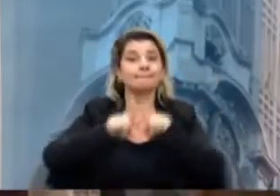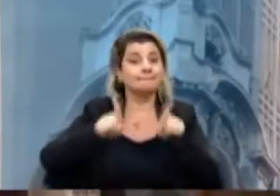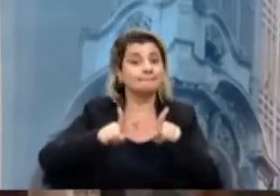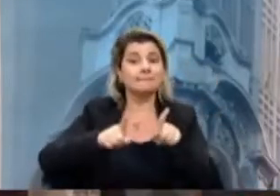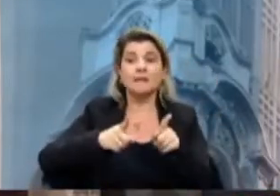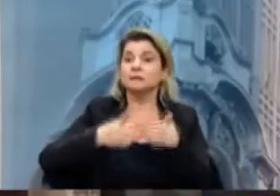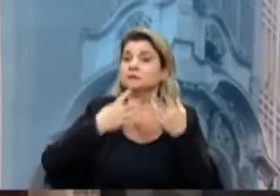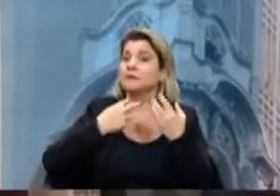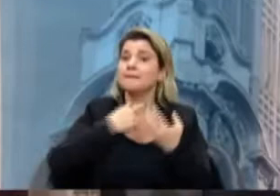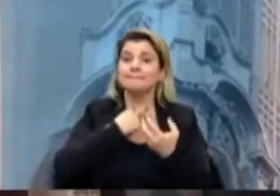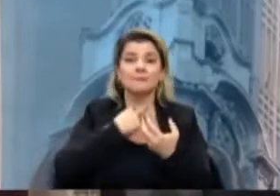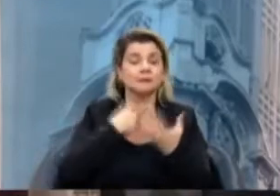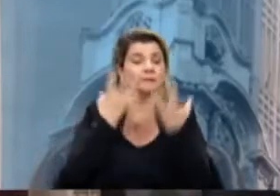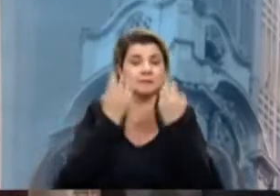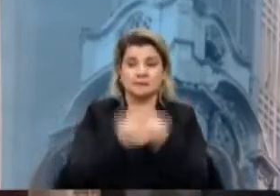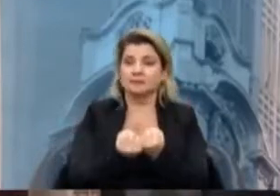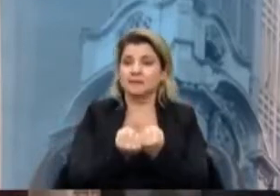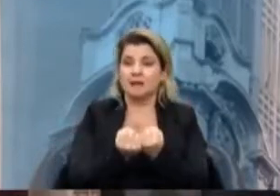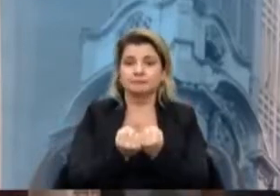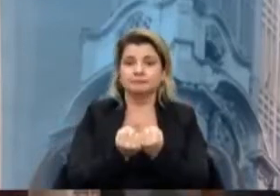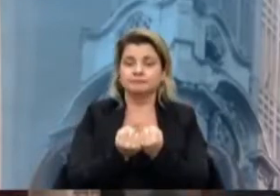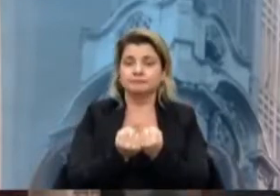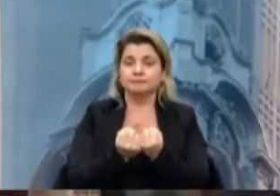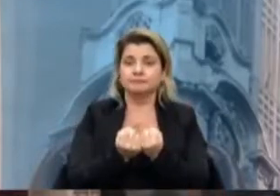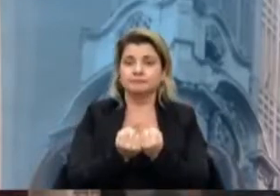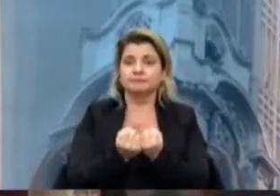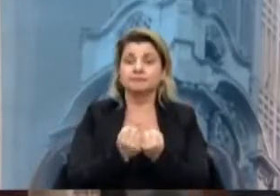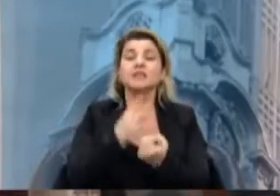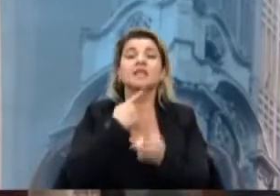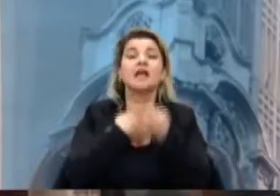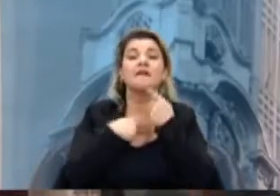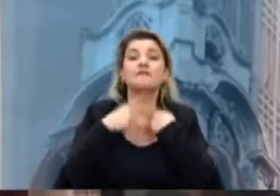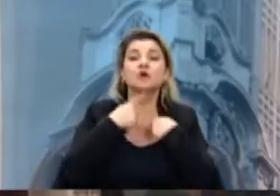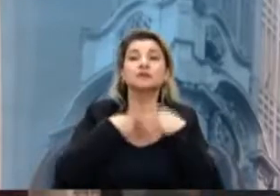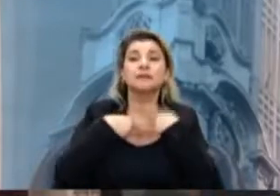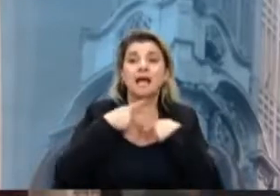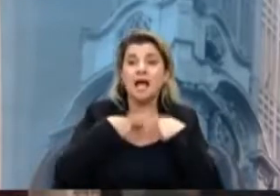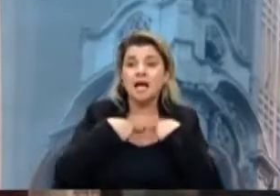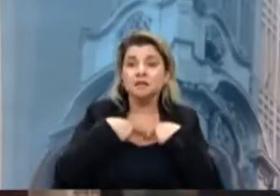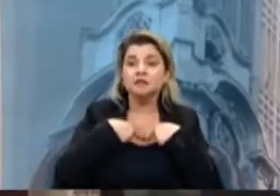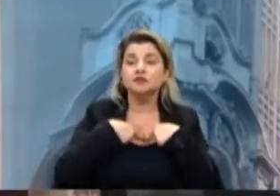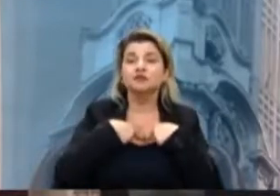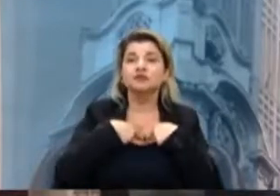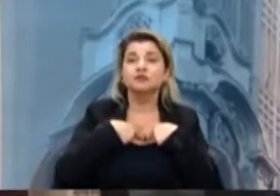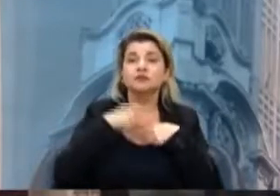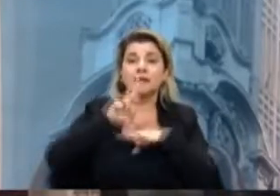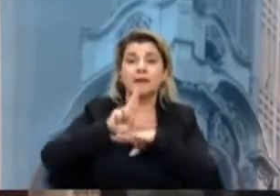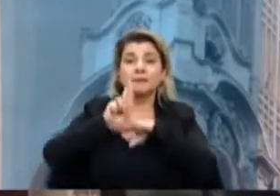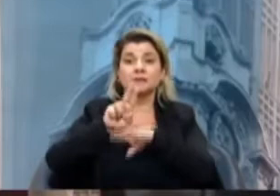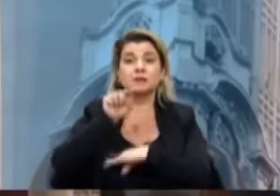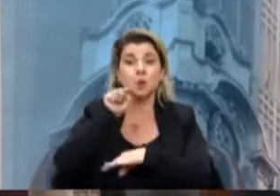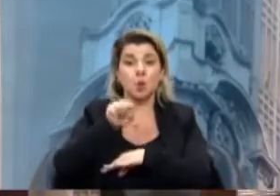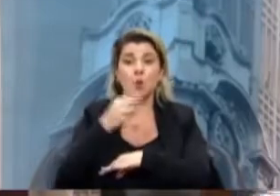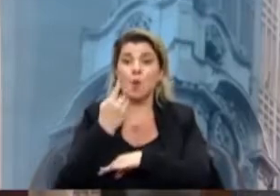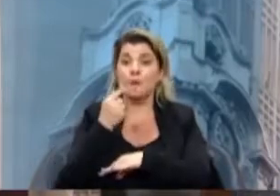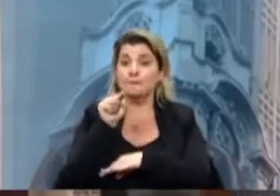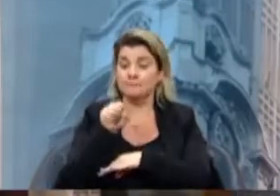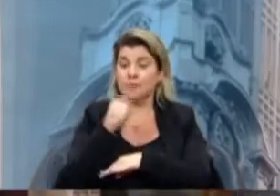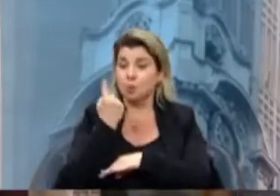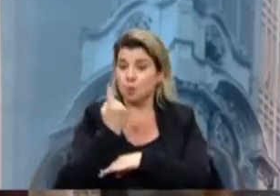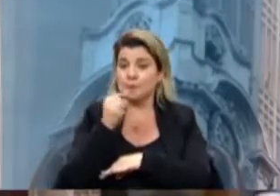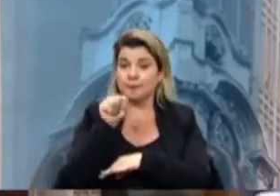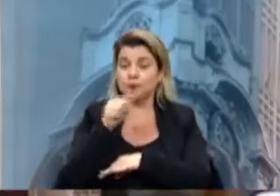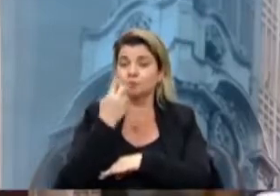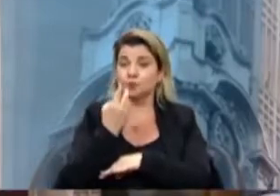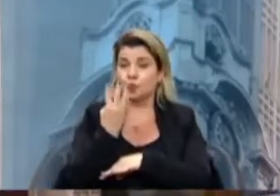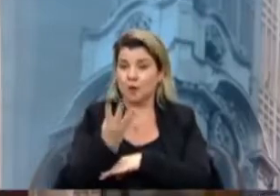nós não toleraremos, em hipótese alguma, que a vontade do Parlamento, que representa os 1,4 milhões de habitantes de Porto Alegre,